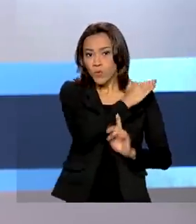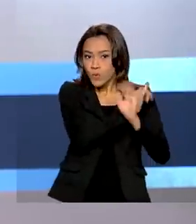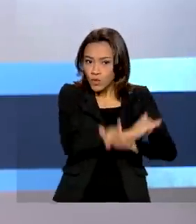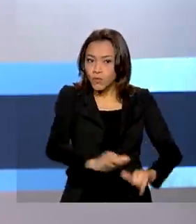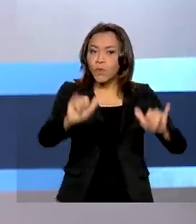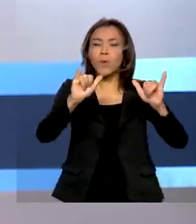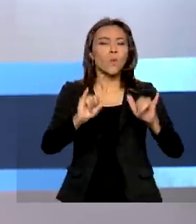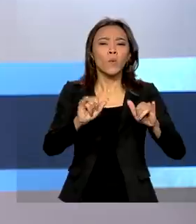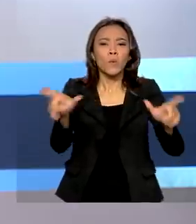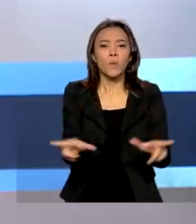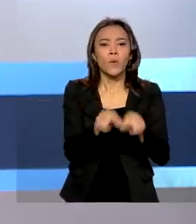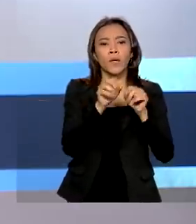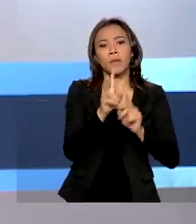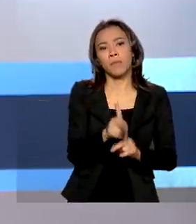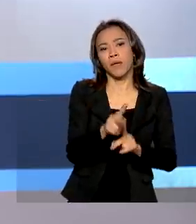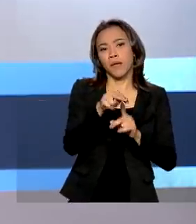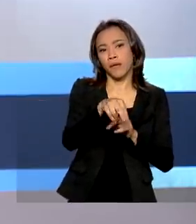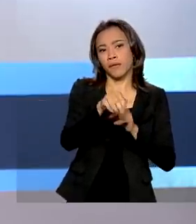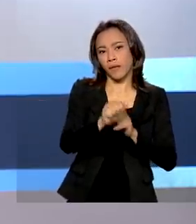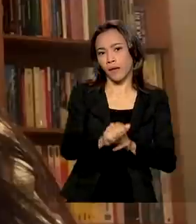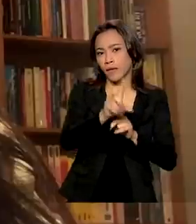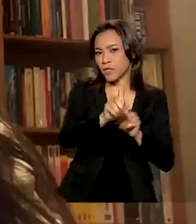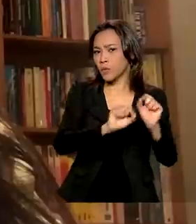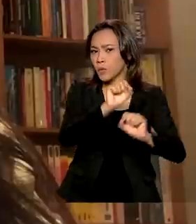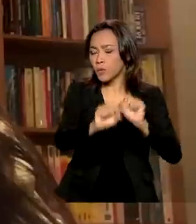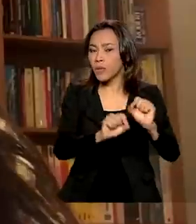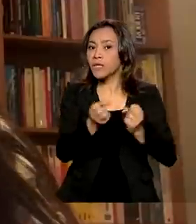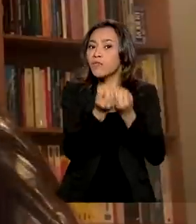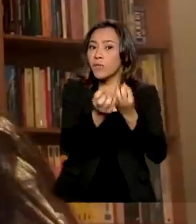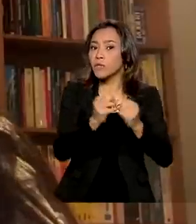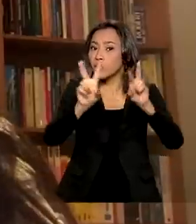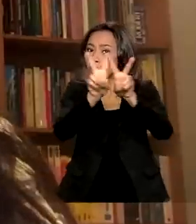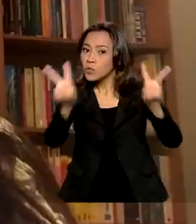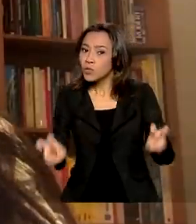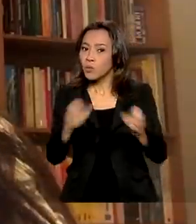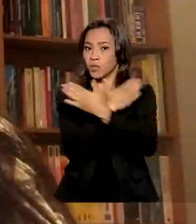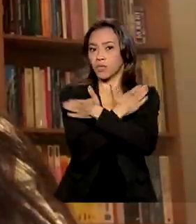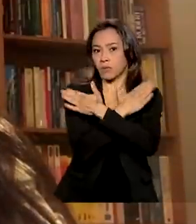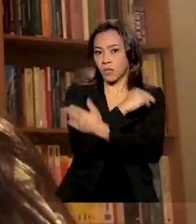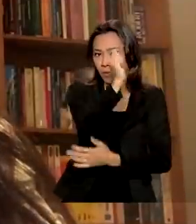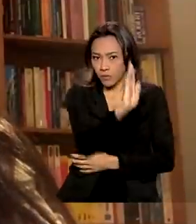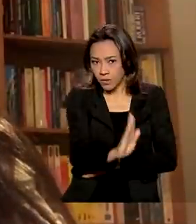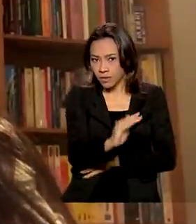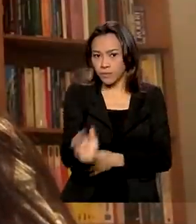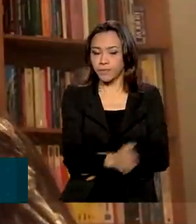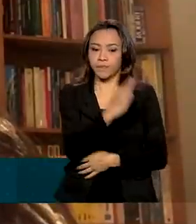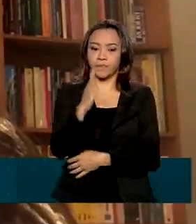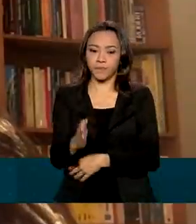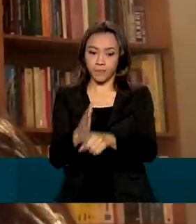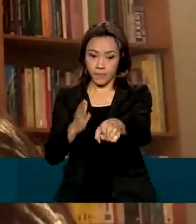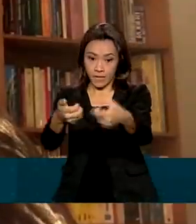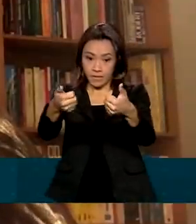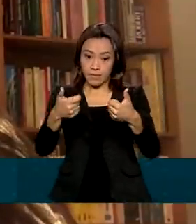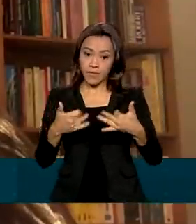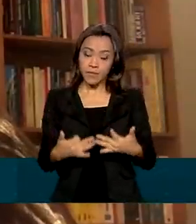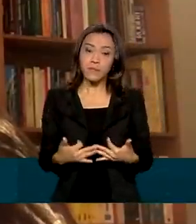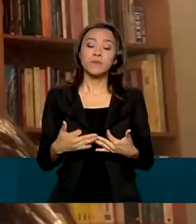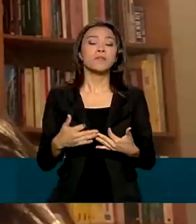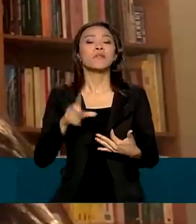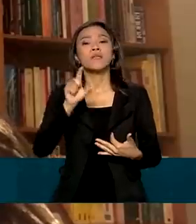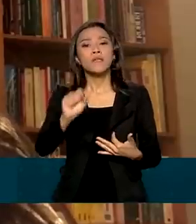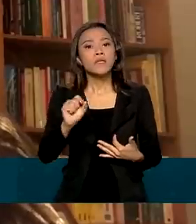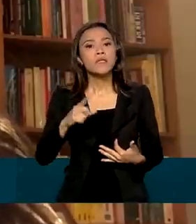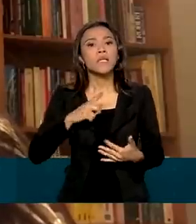índice que mede os dados de desemprego no Brasil. O permanece, obviamente, como uma taxa bastante